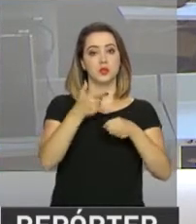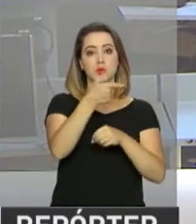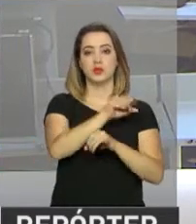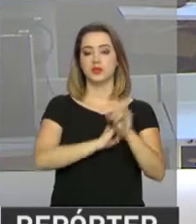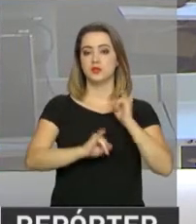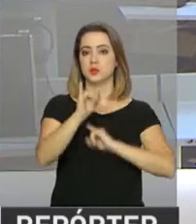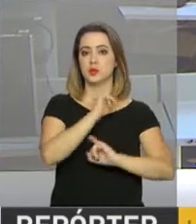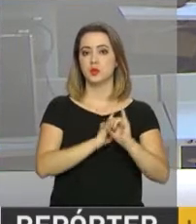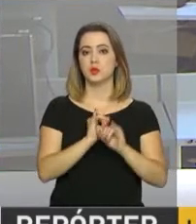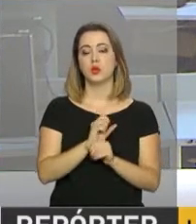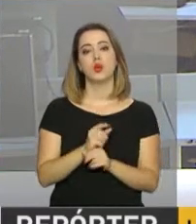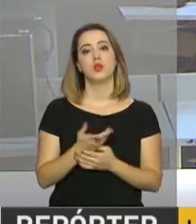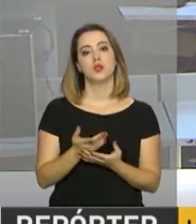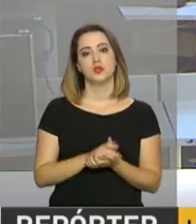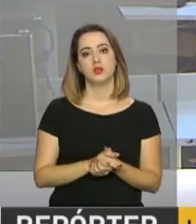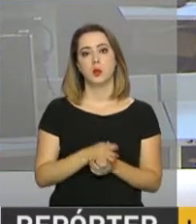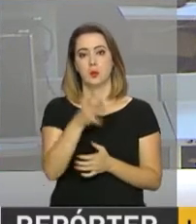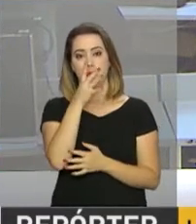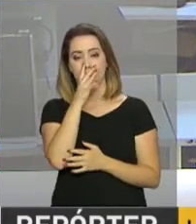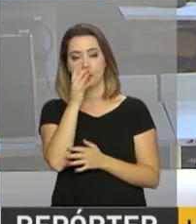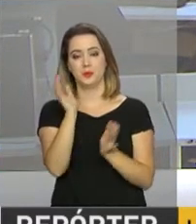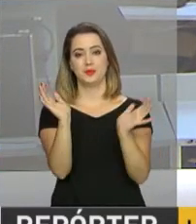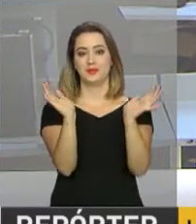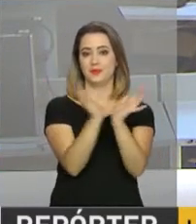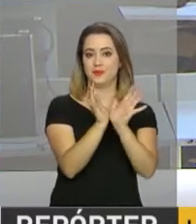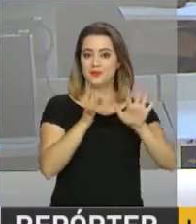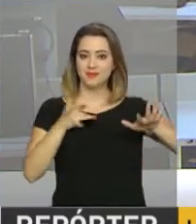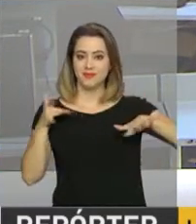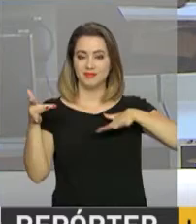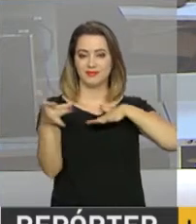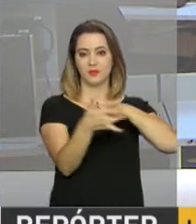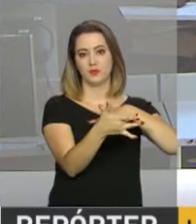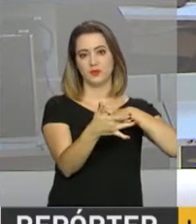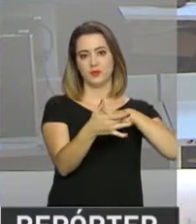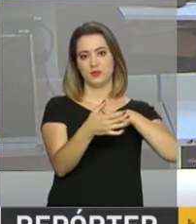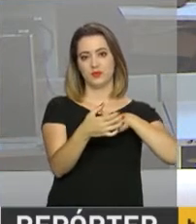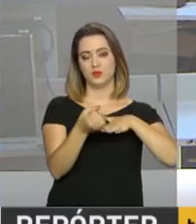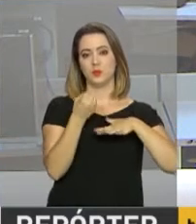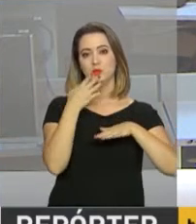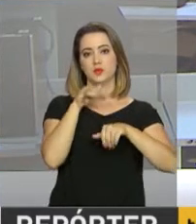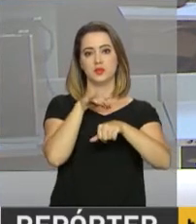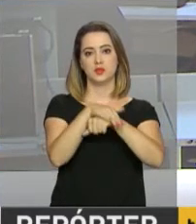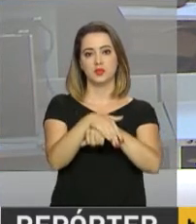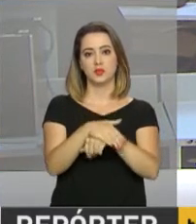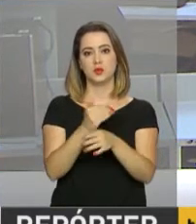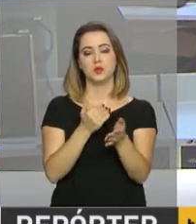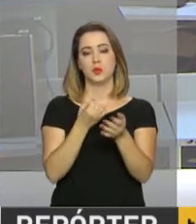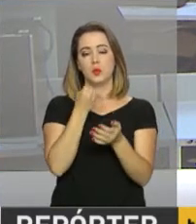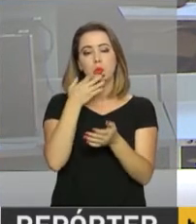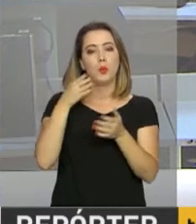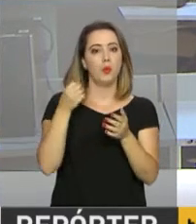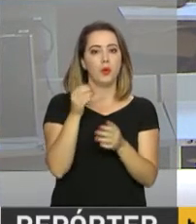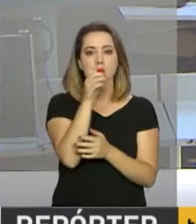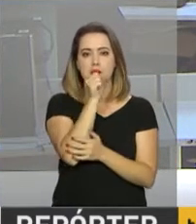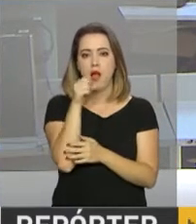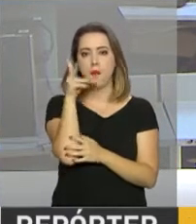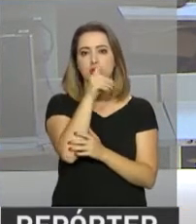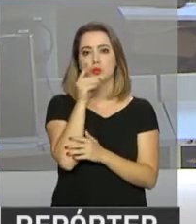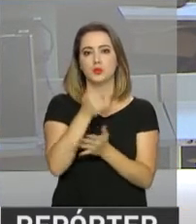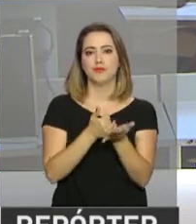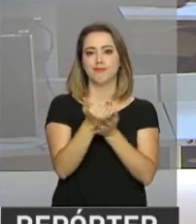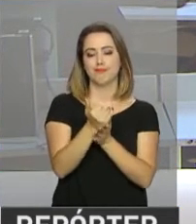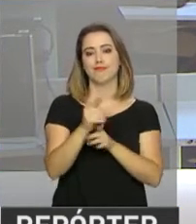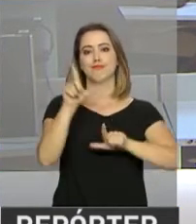momento com outras informações. Acompanhe as novidades também pelas nossas redes sociais. Uma boa noite para você, um ótimo fim de semana e